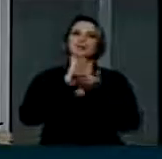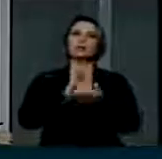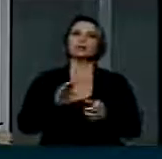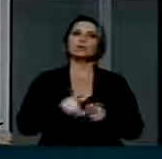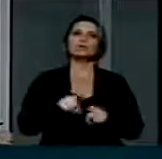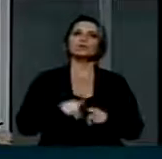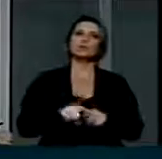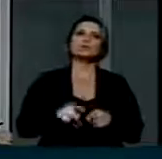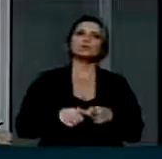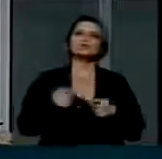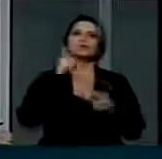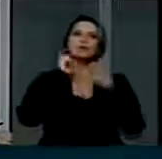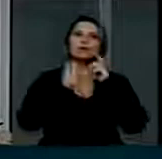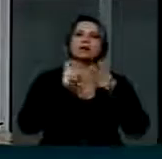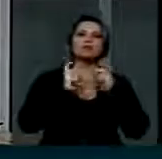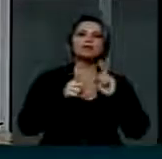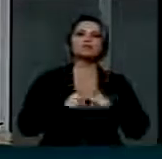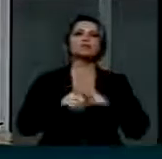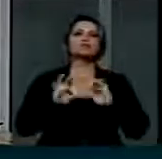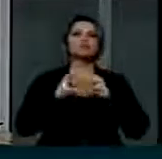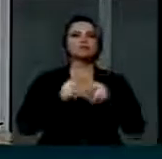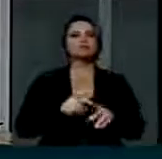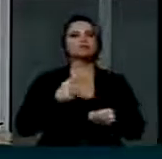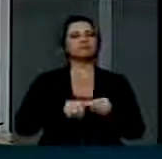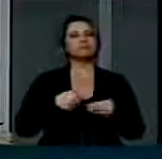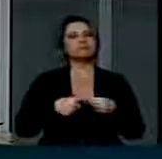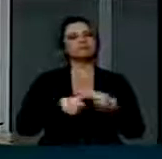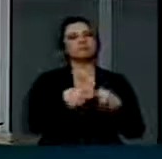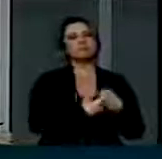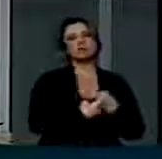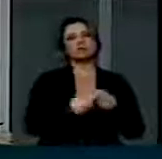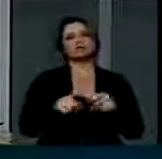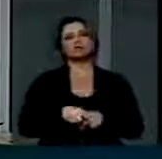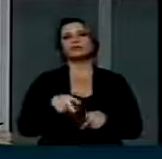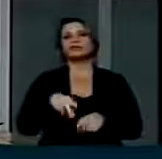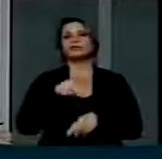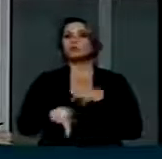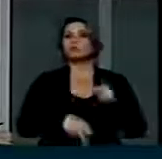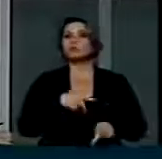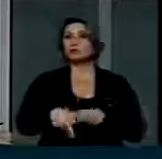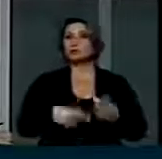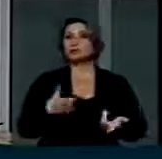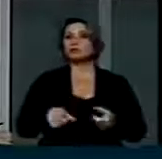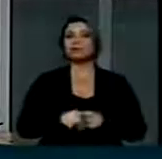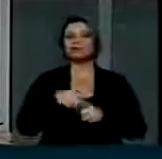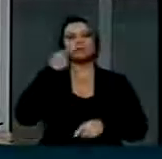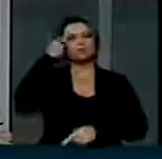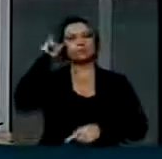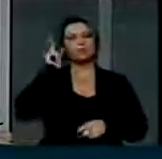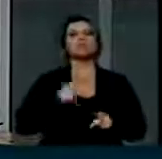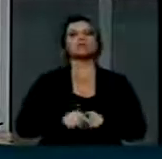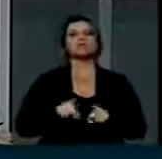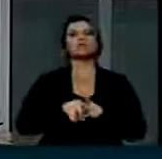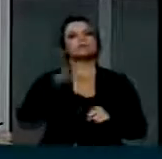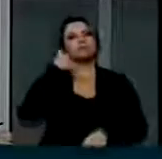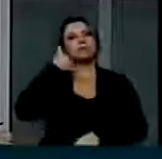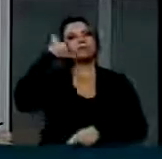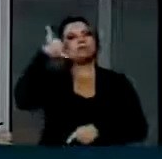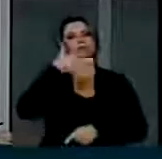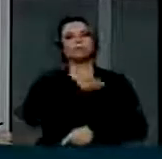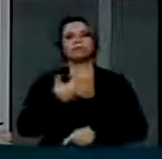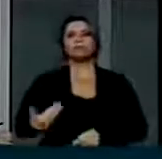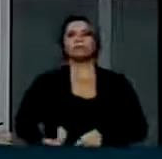Oiapoque, da administração municipal dos moradores locais. Ainda ontem, ligou para o